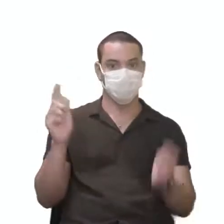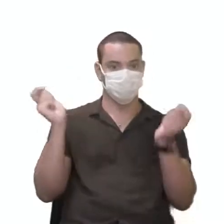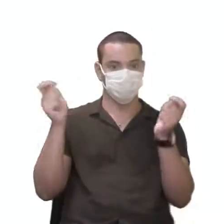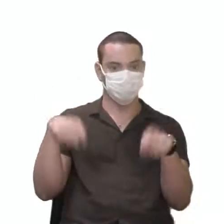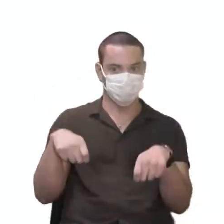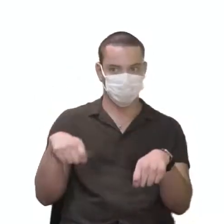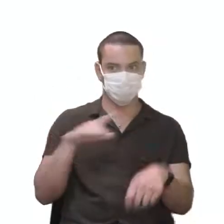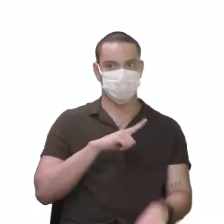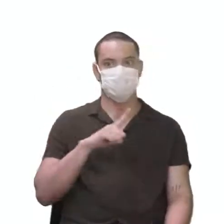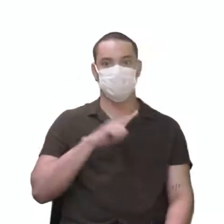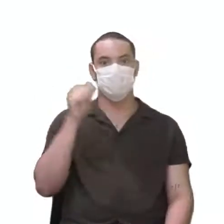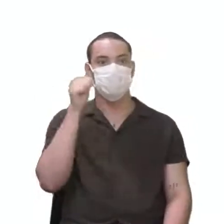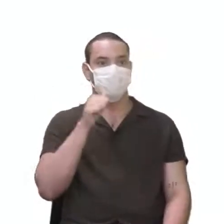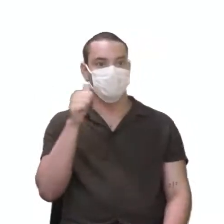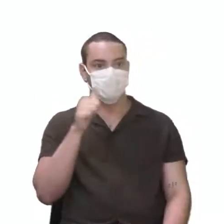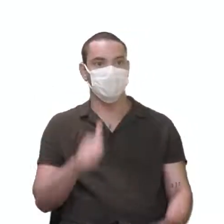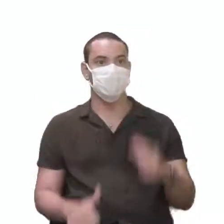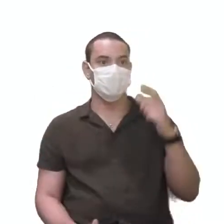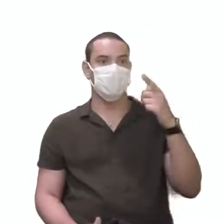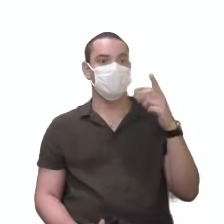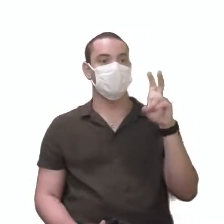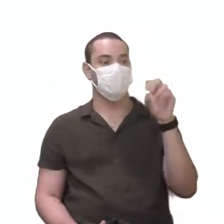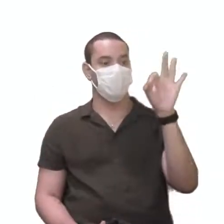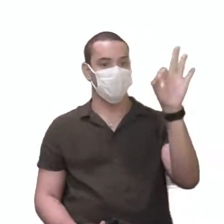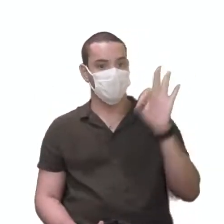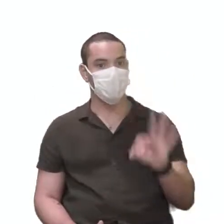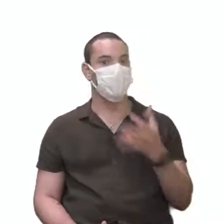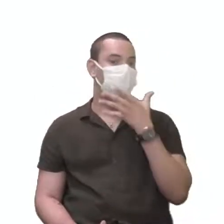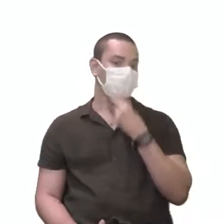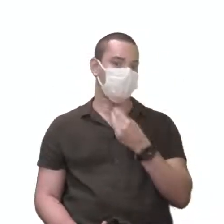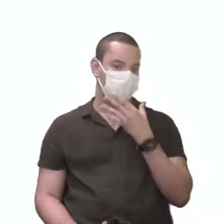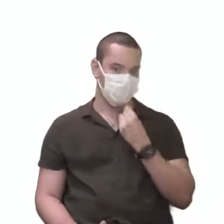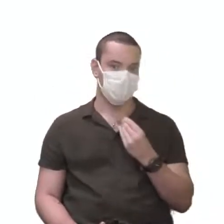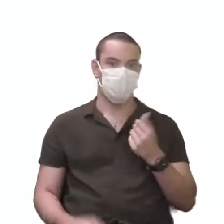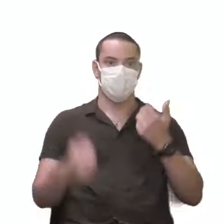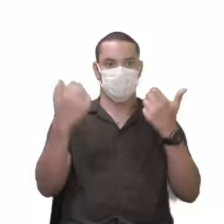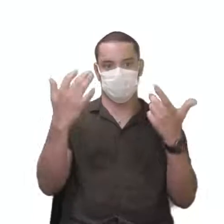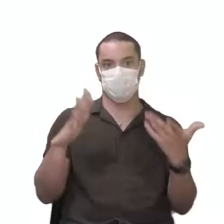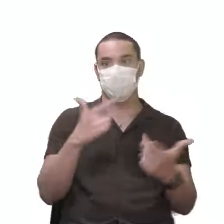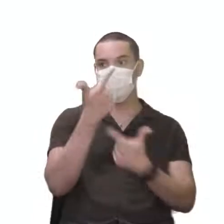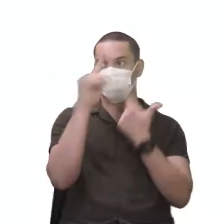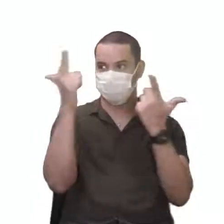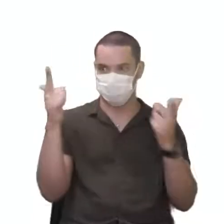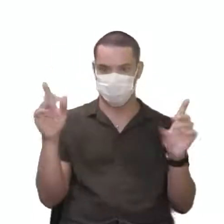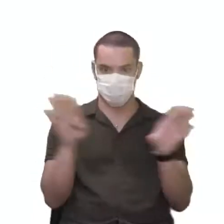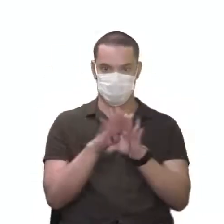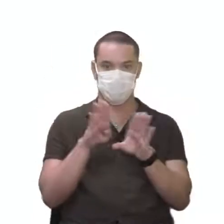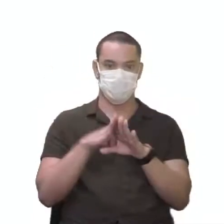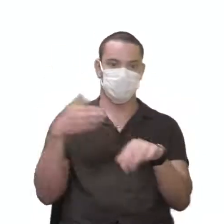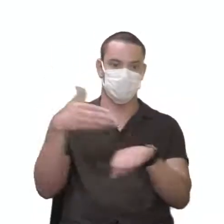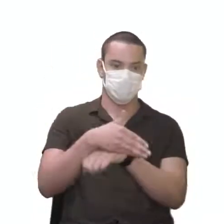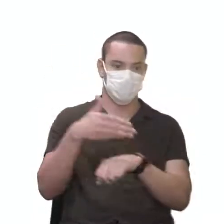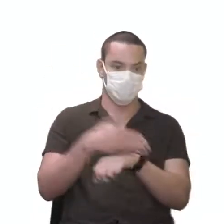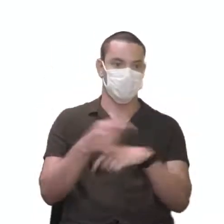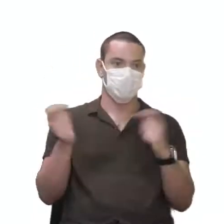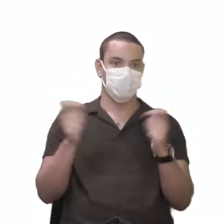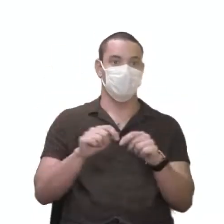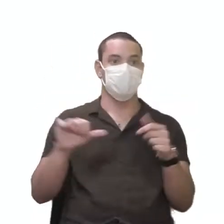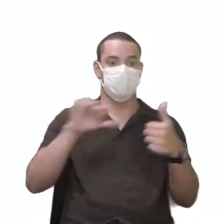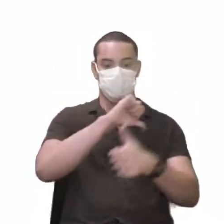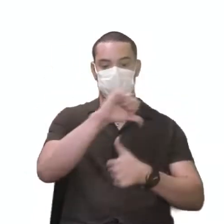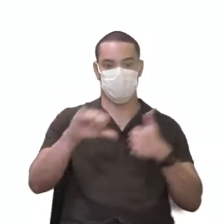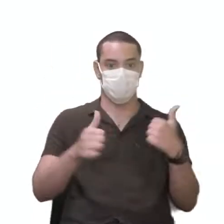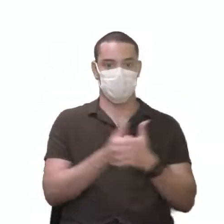possibilidade de ter menina e 50% de probabilidade de ter menino. Algumas outras frequências vão ser